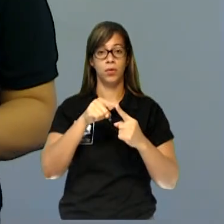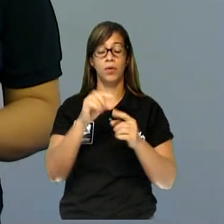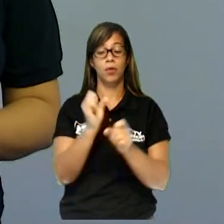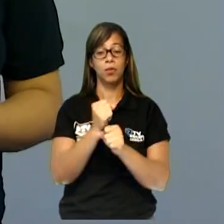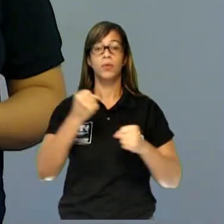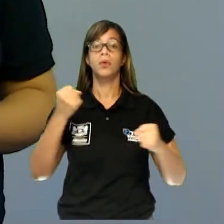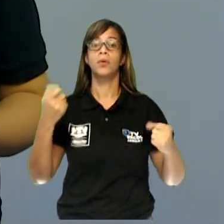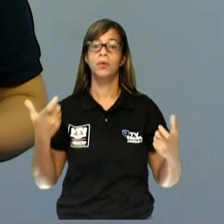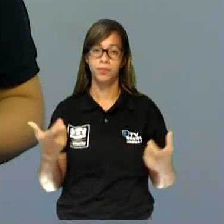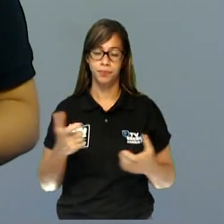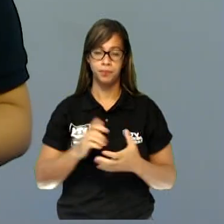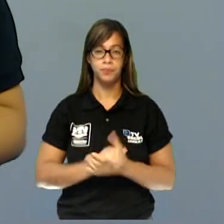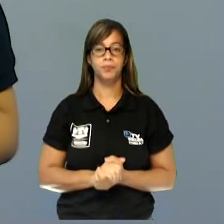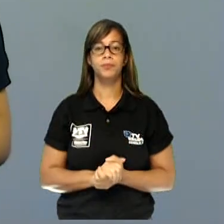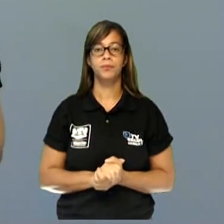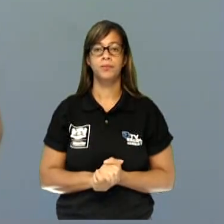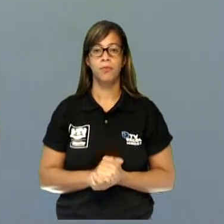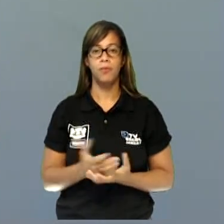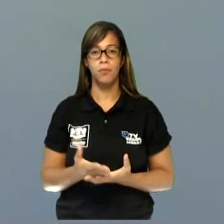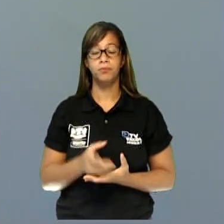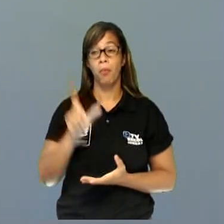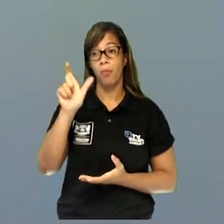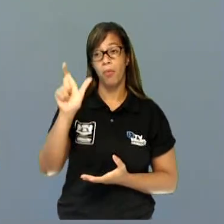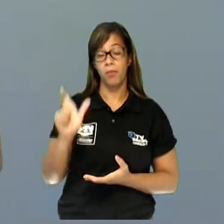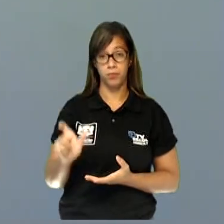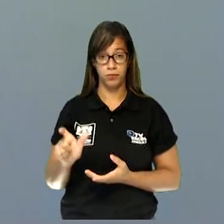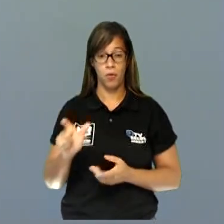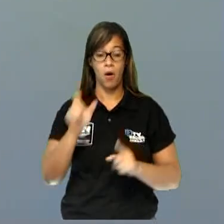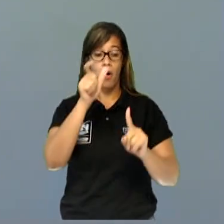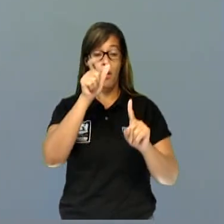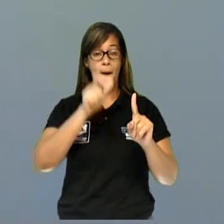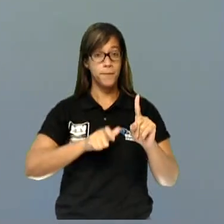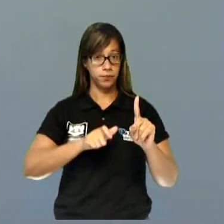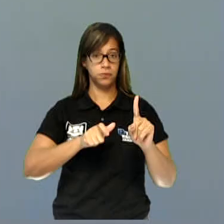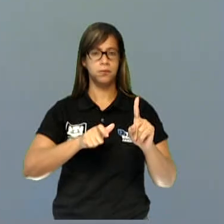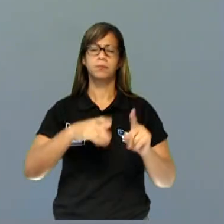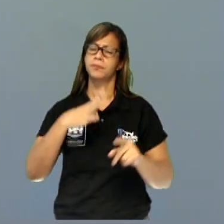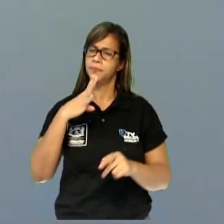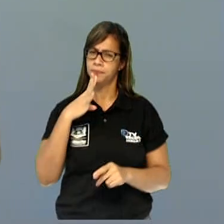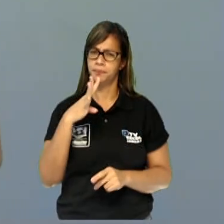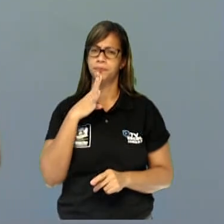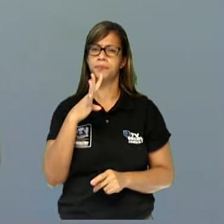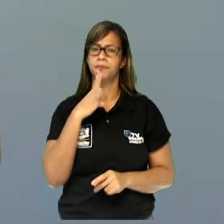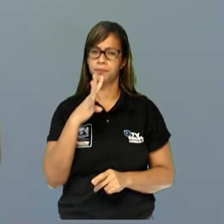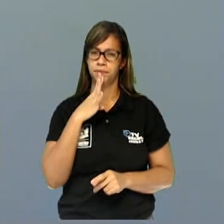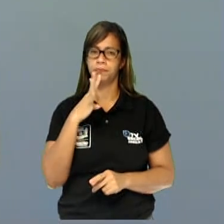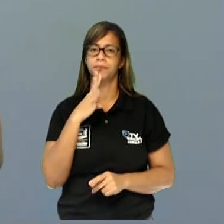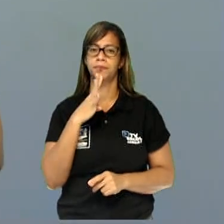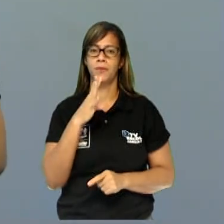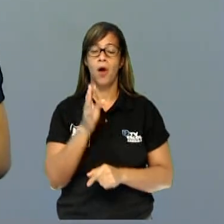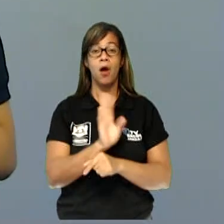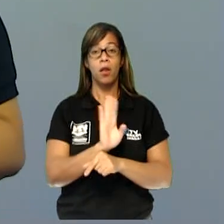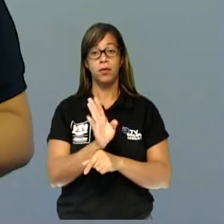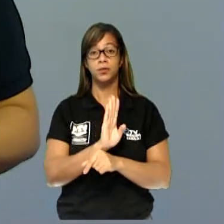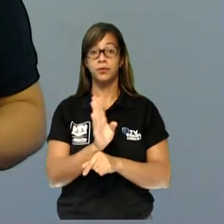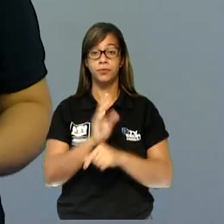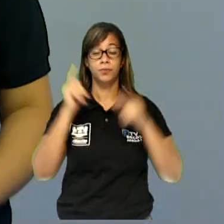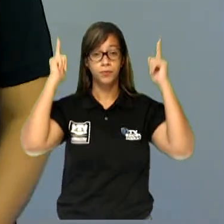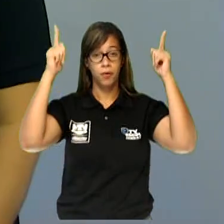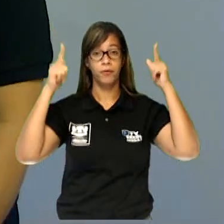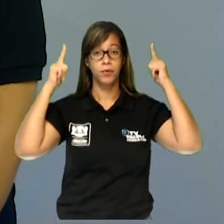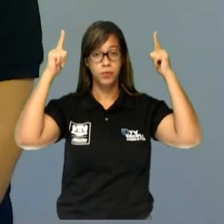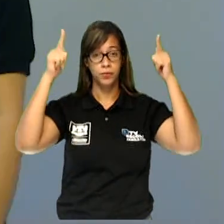criado por mim. Indiana Jones é um personagem muito famoso, de filmes, de aventura. Vamos seguir.